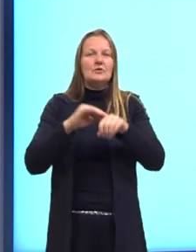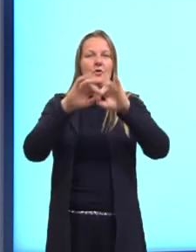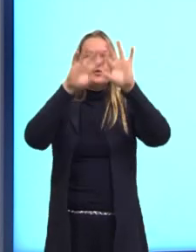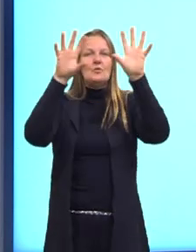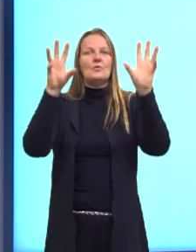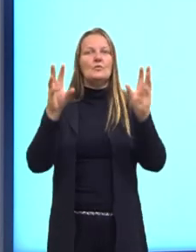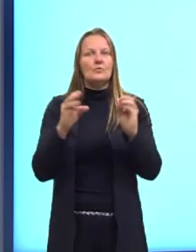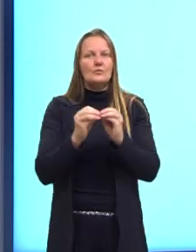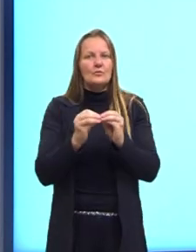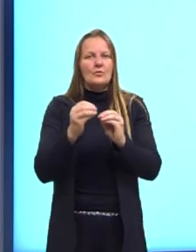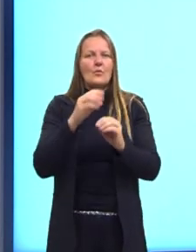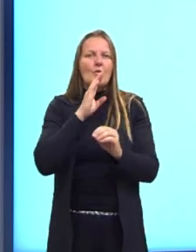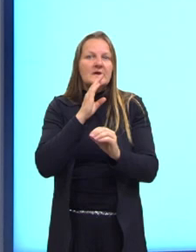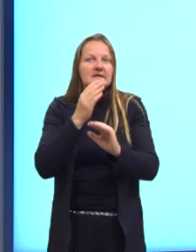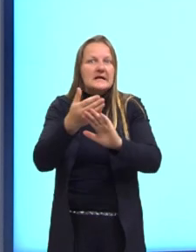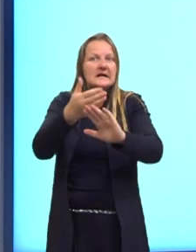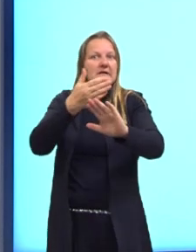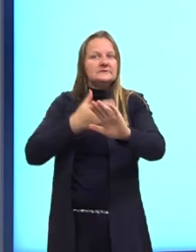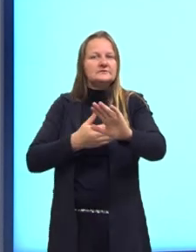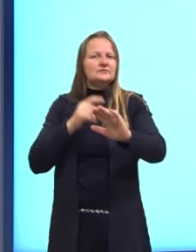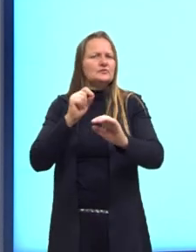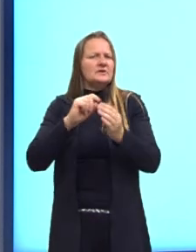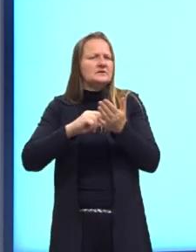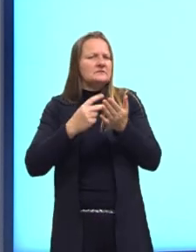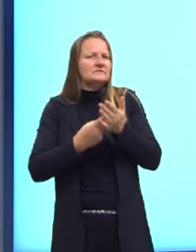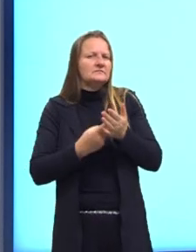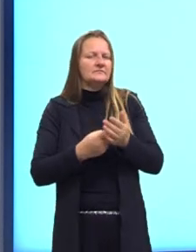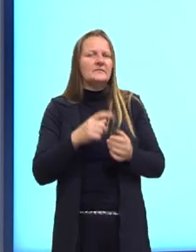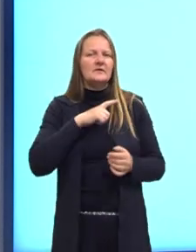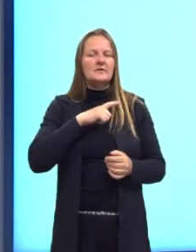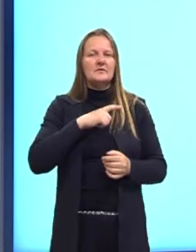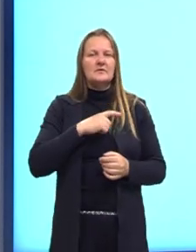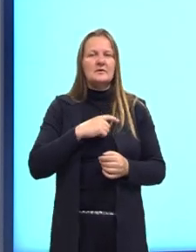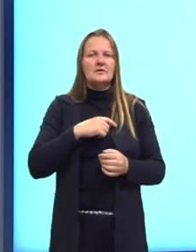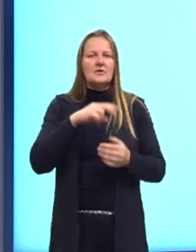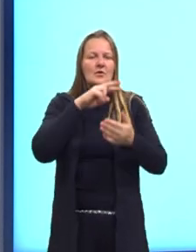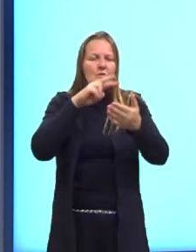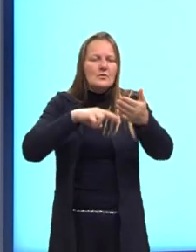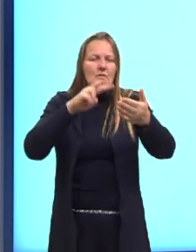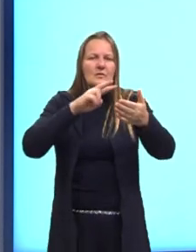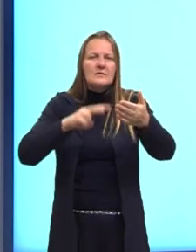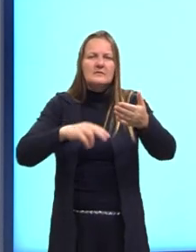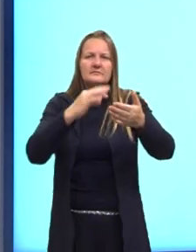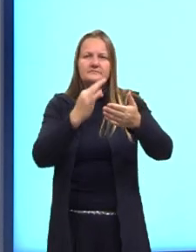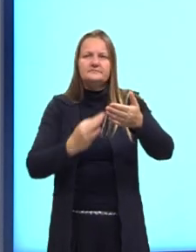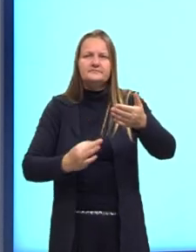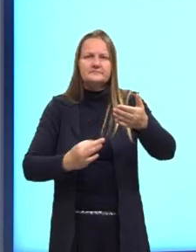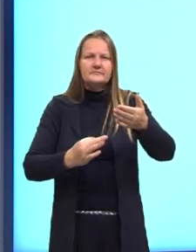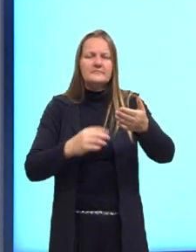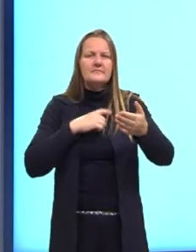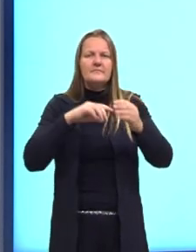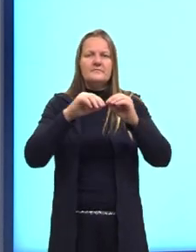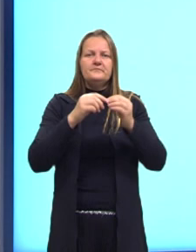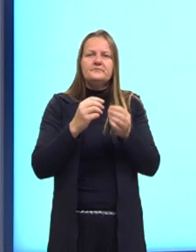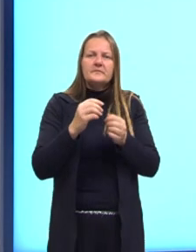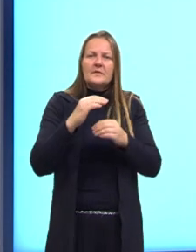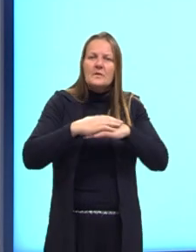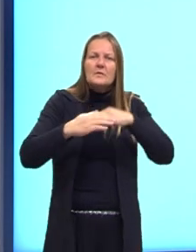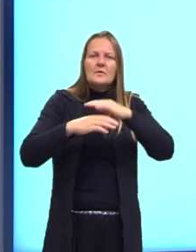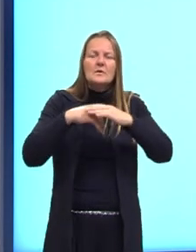conhecimentos prévios, em muitos casos. Então, quando a gente está lendo um texto, quando a gente está fazendo uma composição de